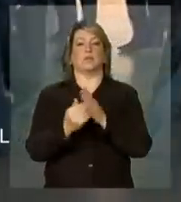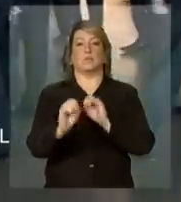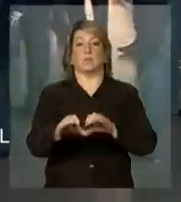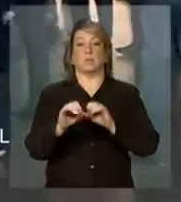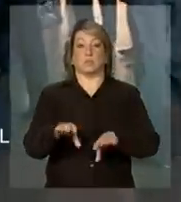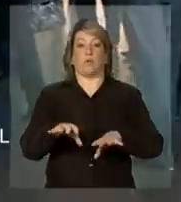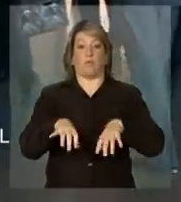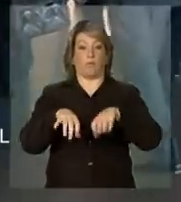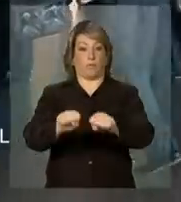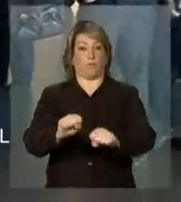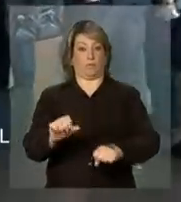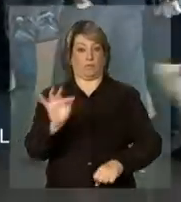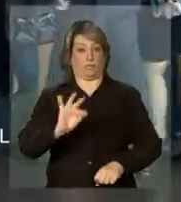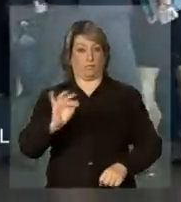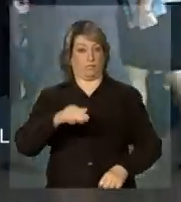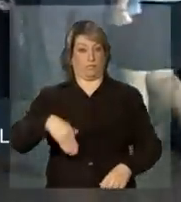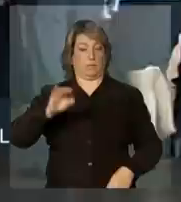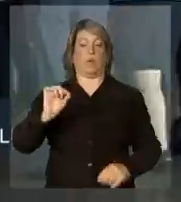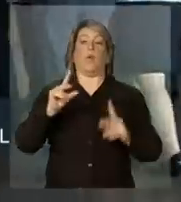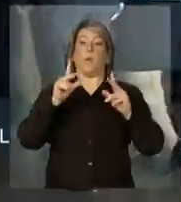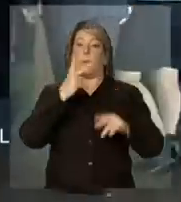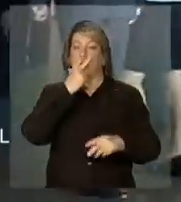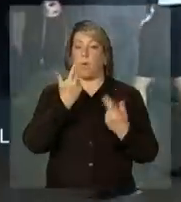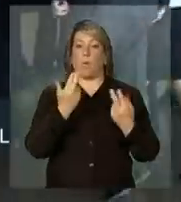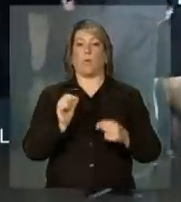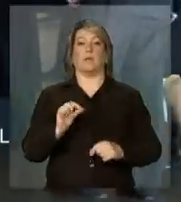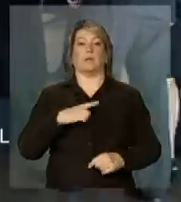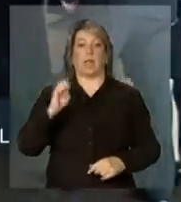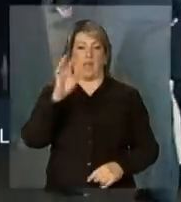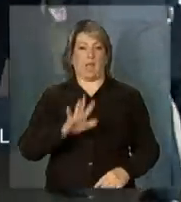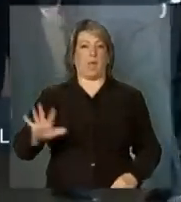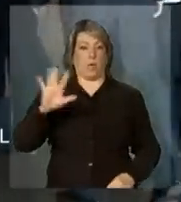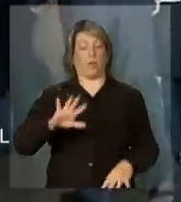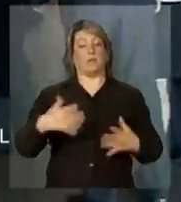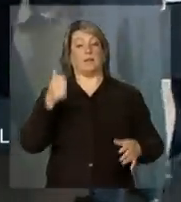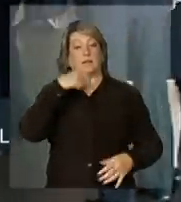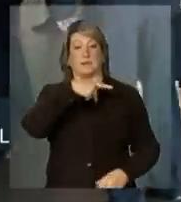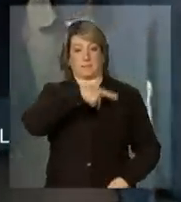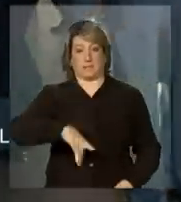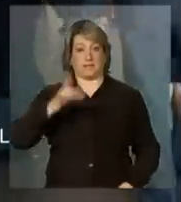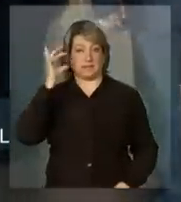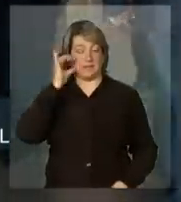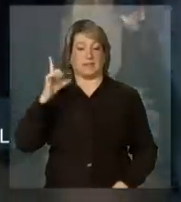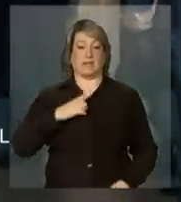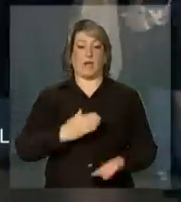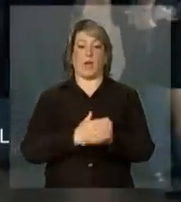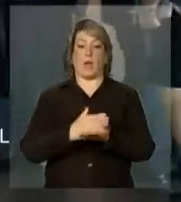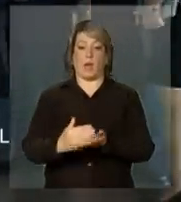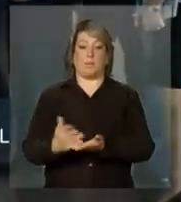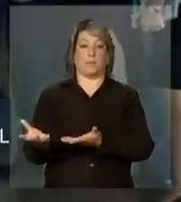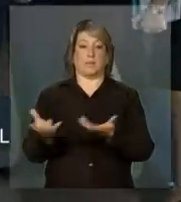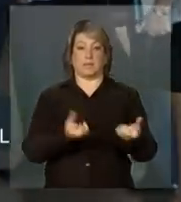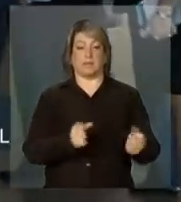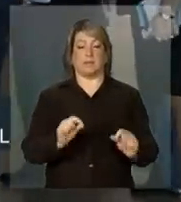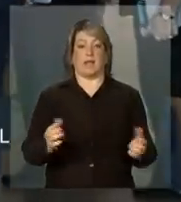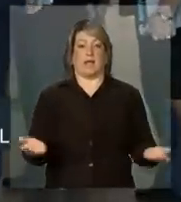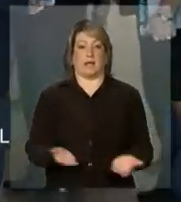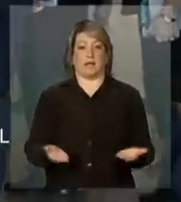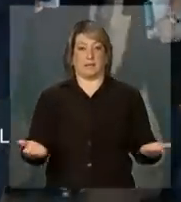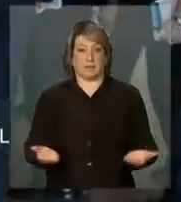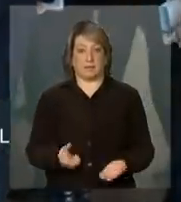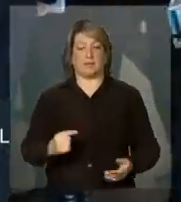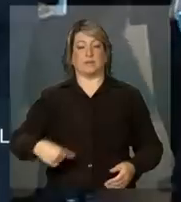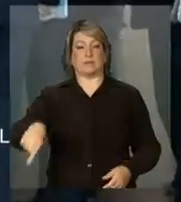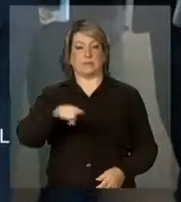superior semelhante ao que existe na União Europeia. Então, a presidenta Dilma Rousseff começa então neste momento a